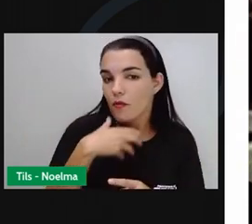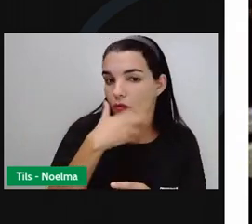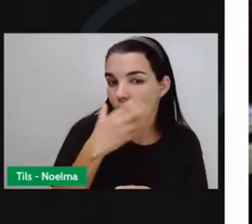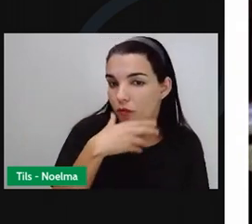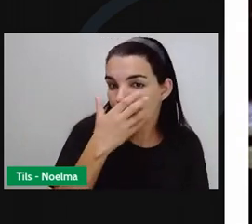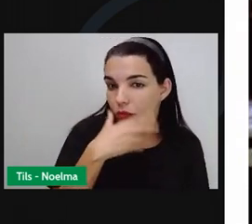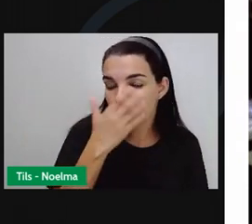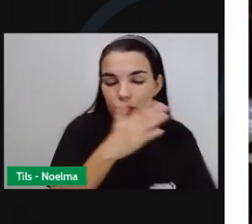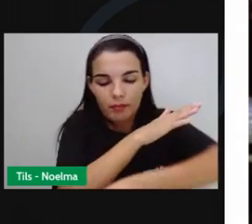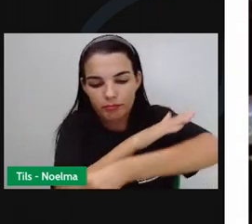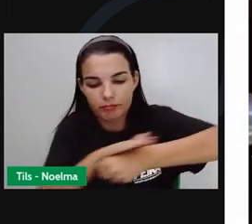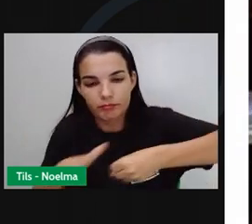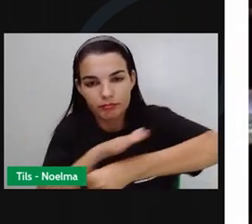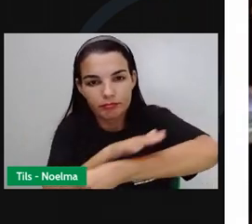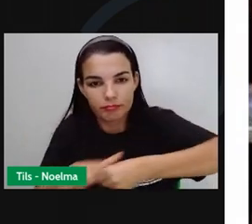legumes,